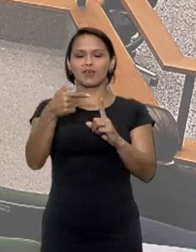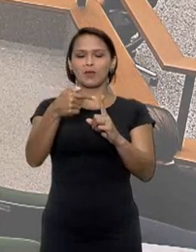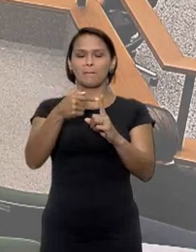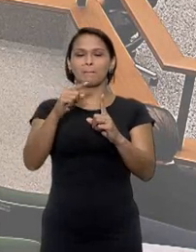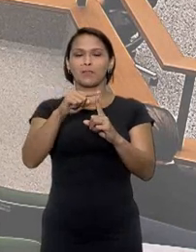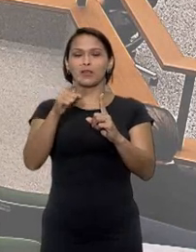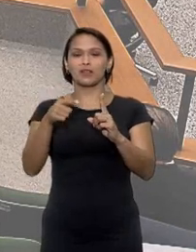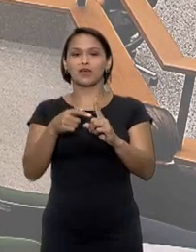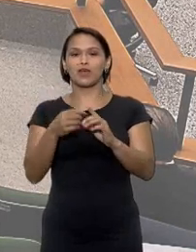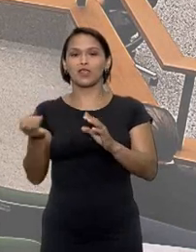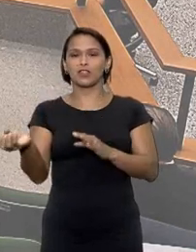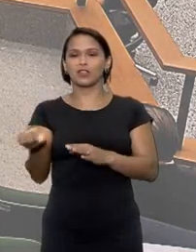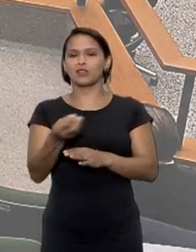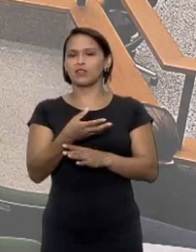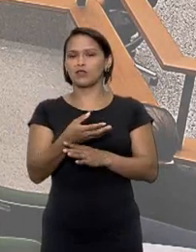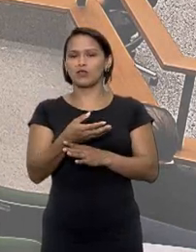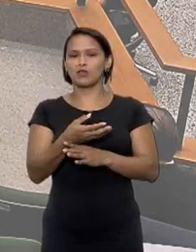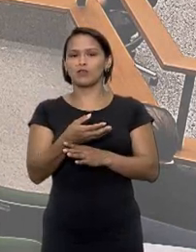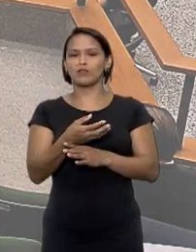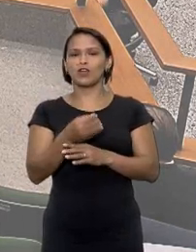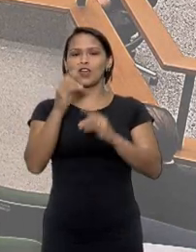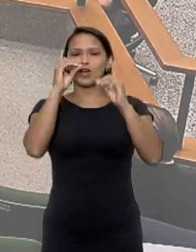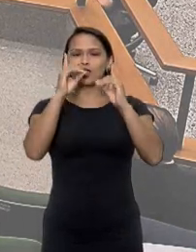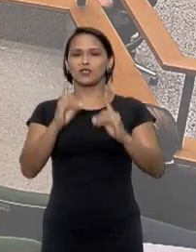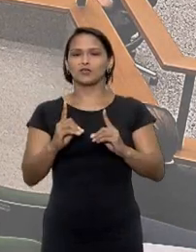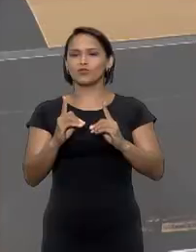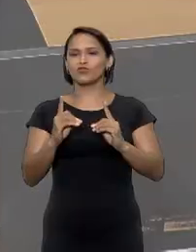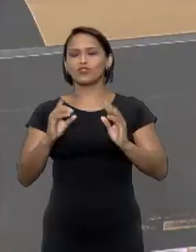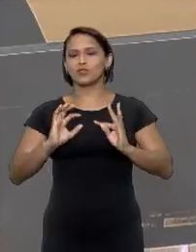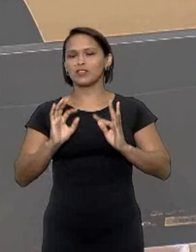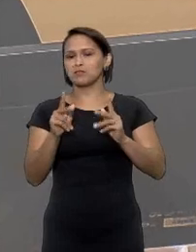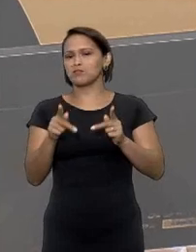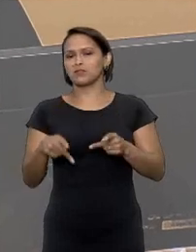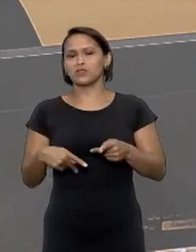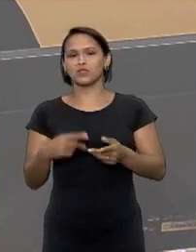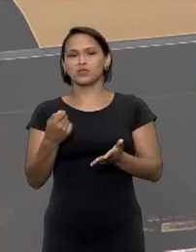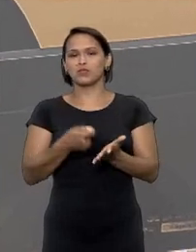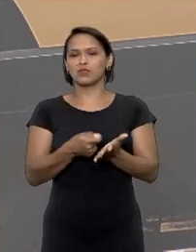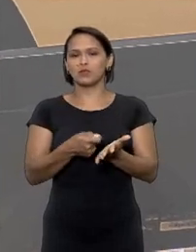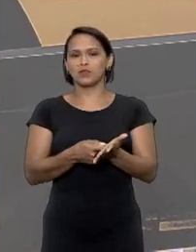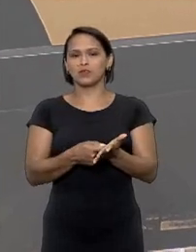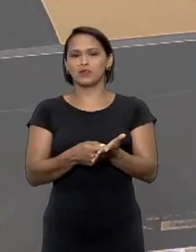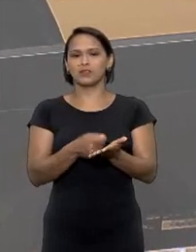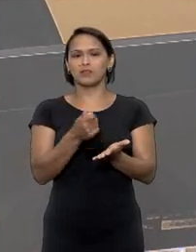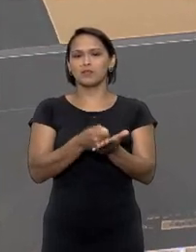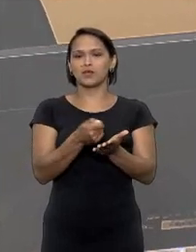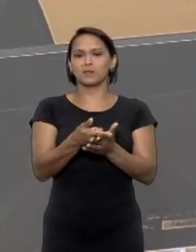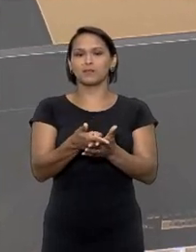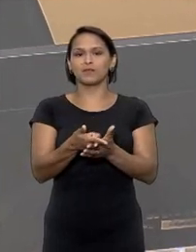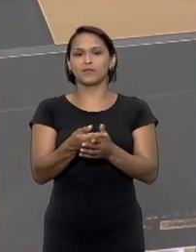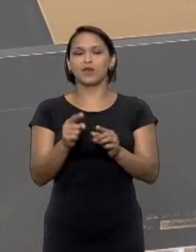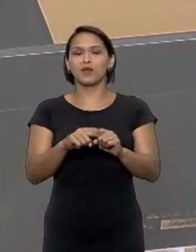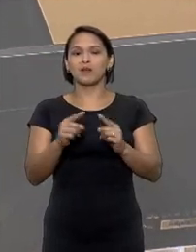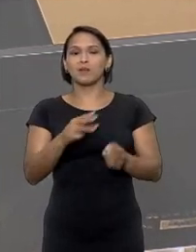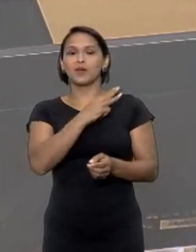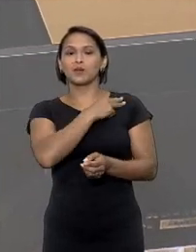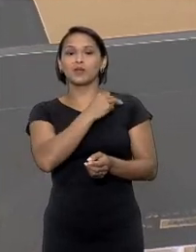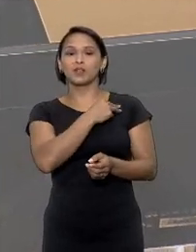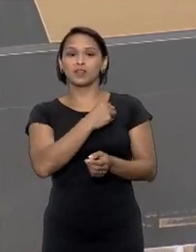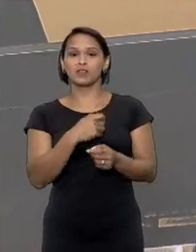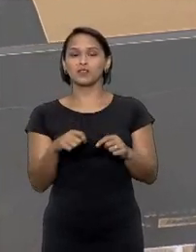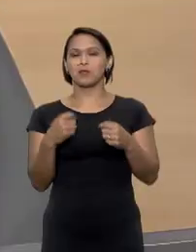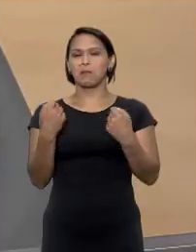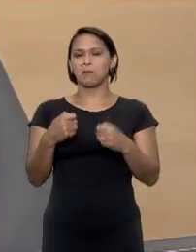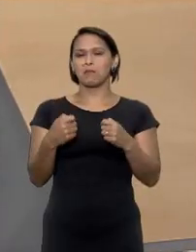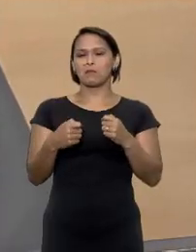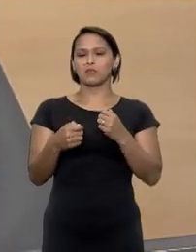artificial e o fornecimento de medicamentos de uso domiciliar não são de cobertura obrigatória para o ministro determinar o custeio nesses